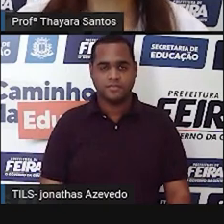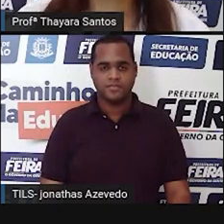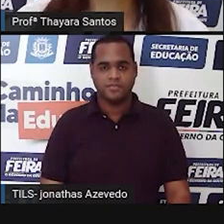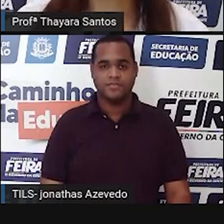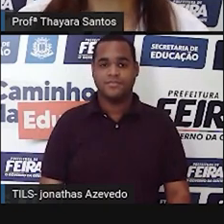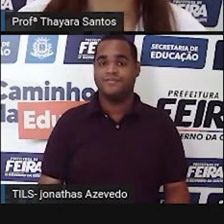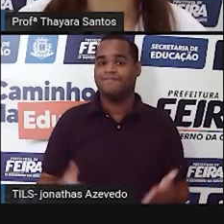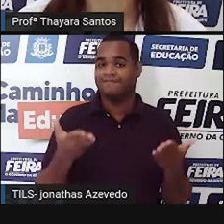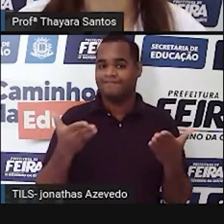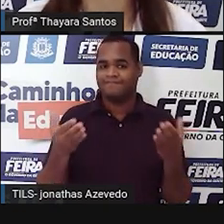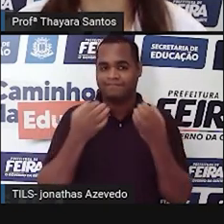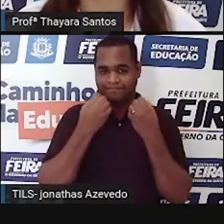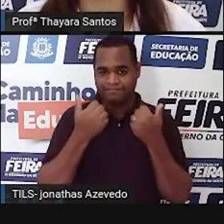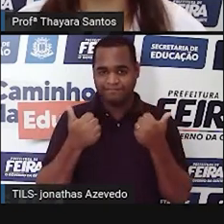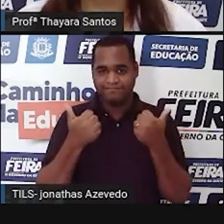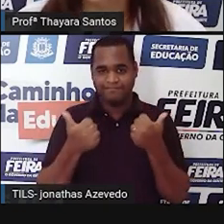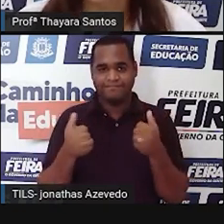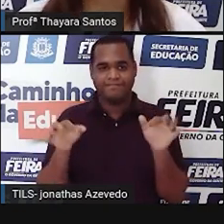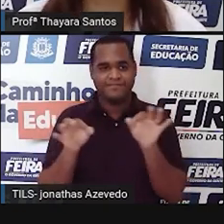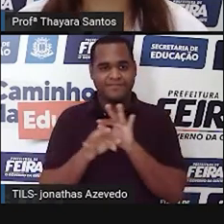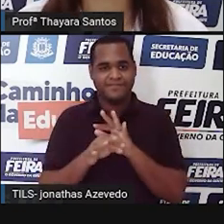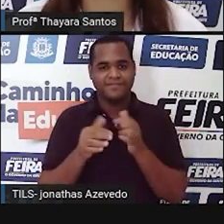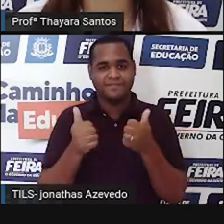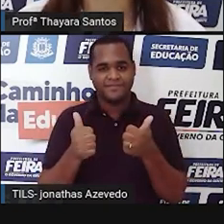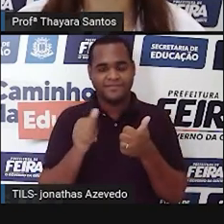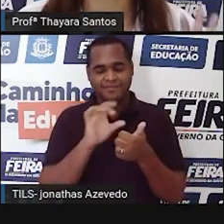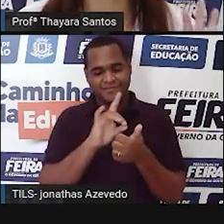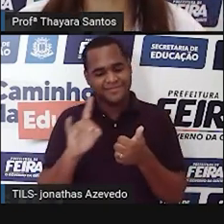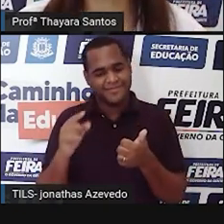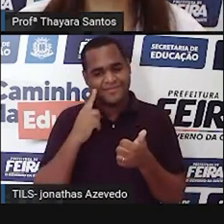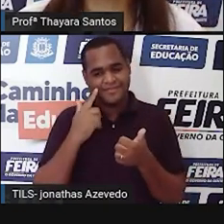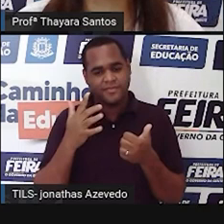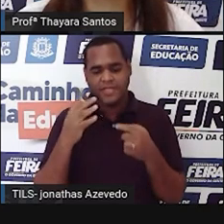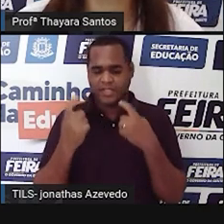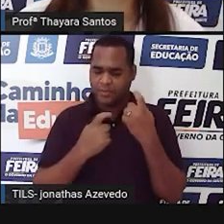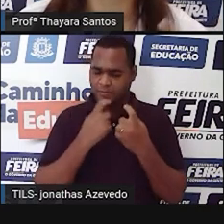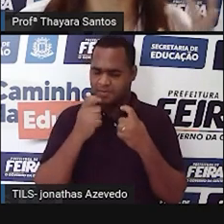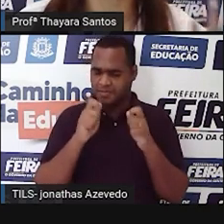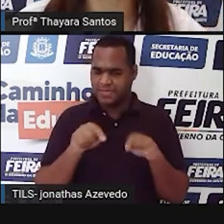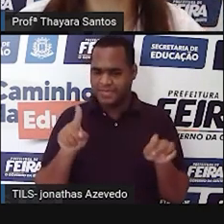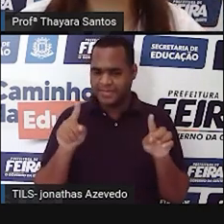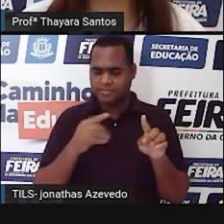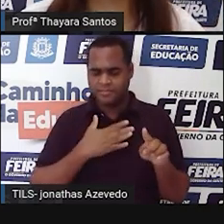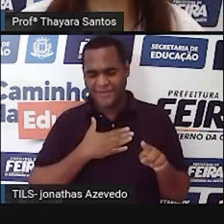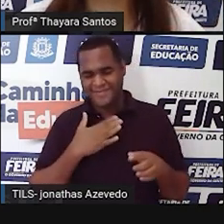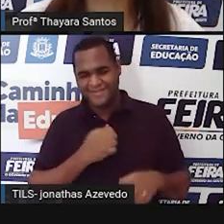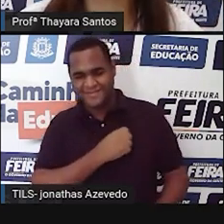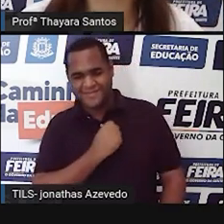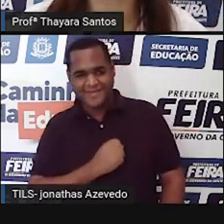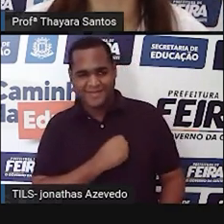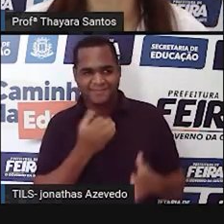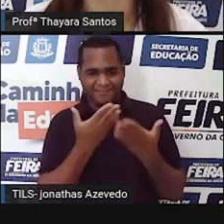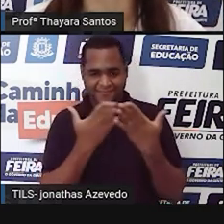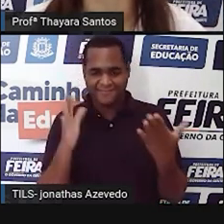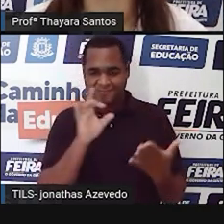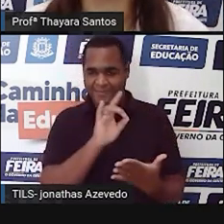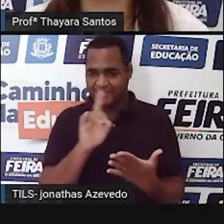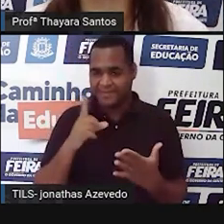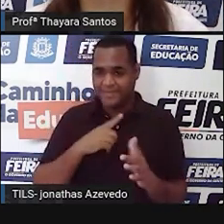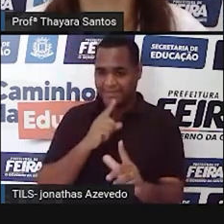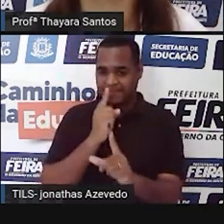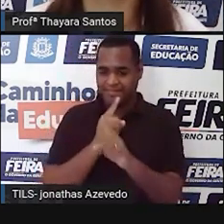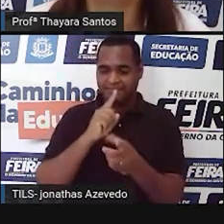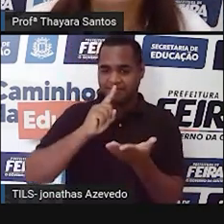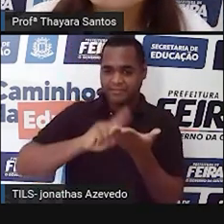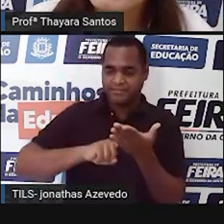Por hoje, a gente vai ficar por aqui, mas não se preocupem. Eu vou ficar aqui morrendo de saudade de vocês, mas a gente tem um encontro